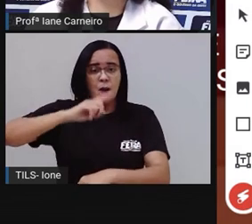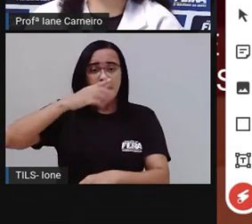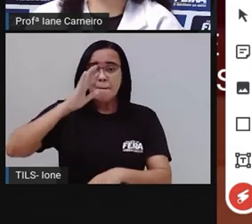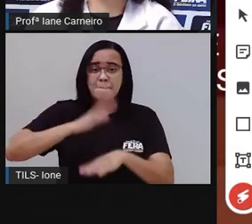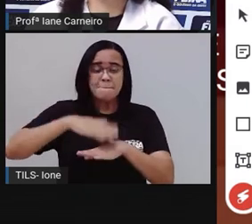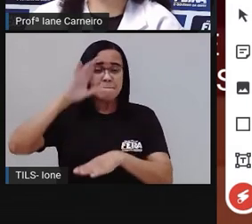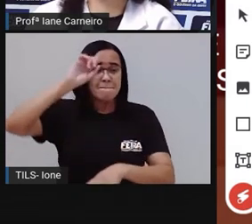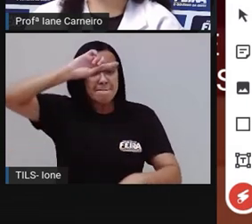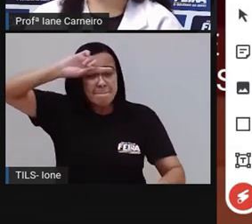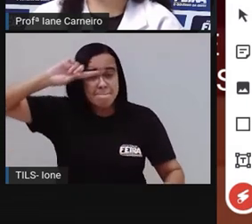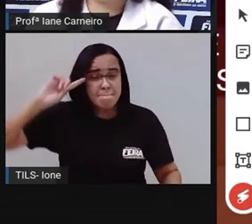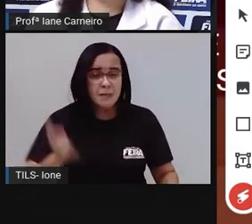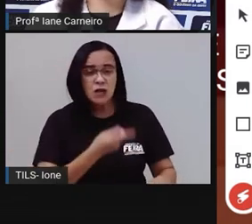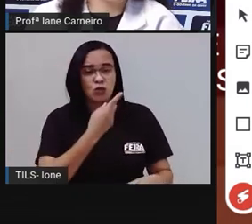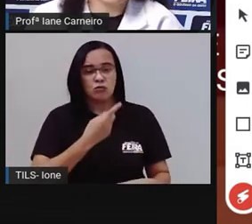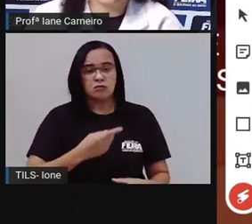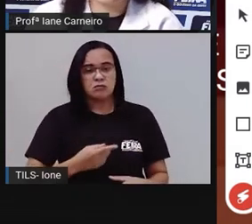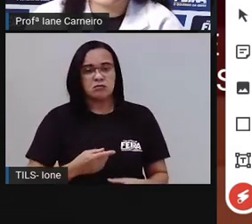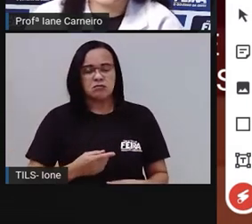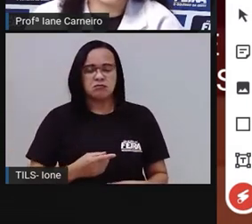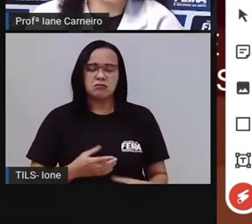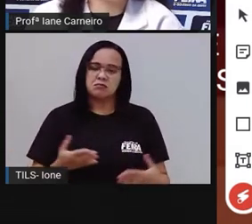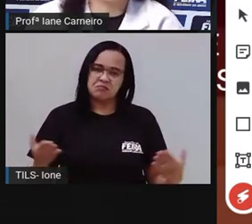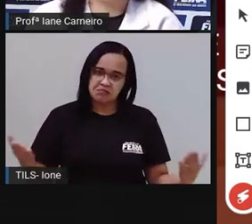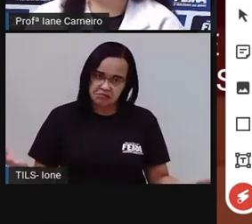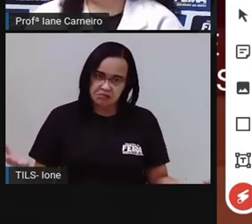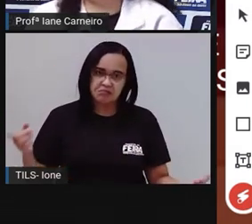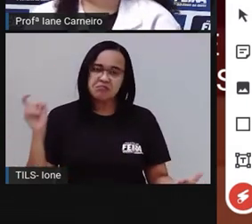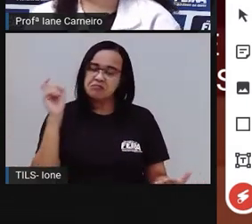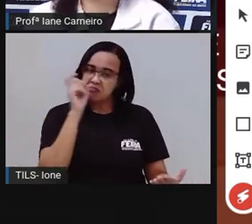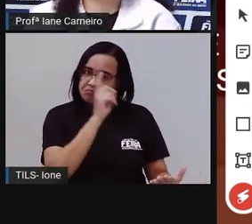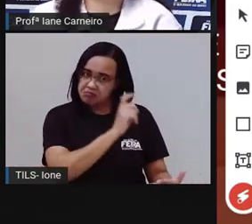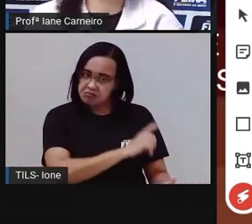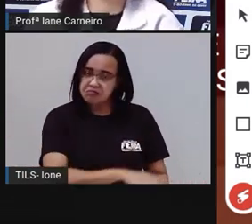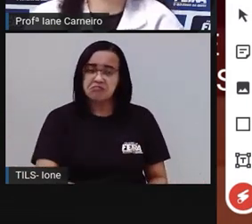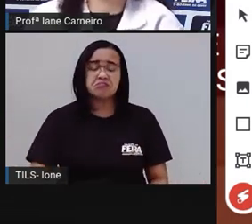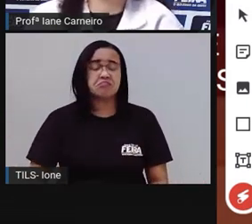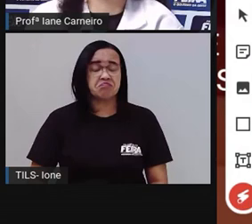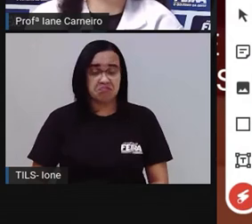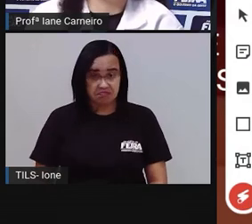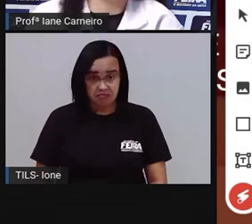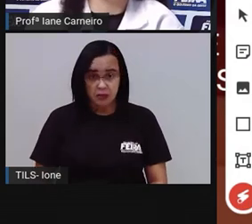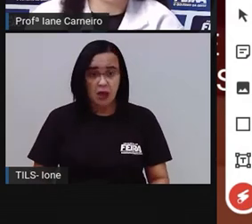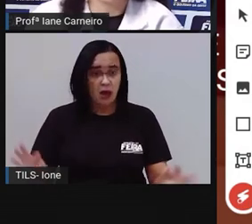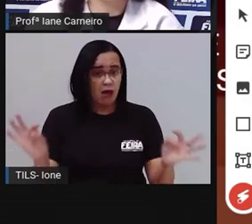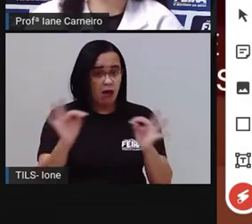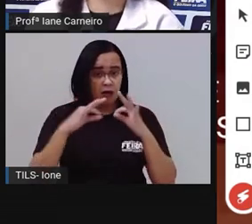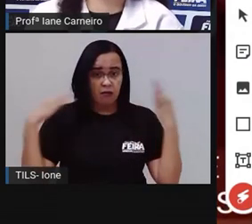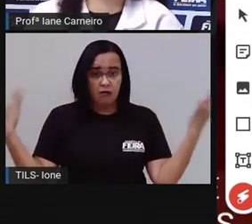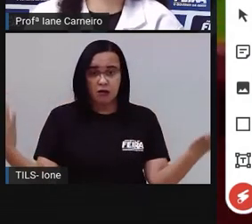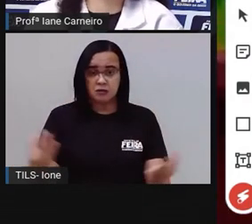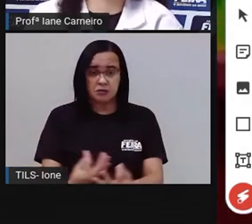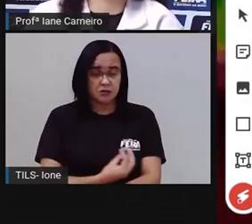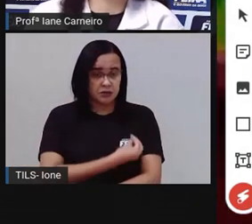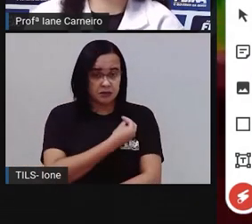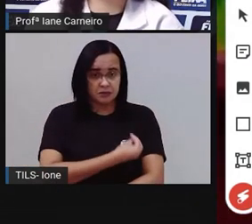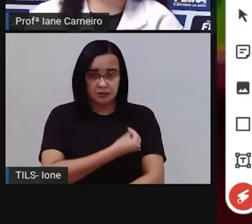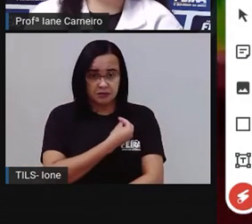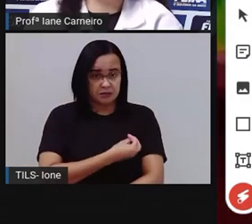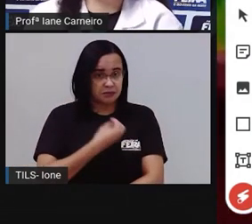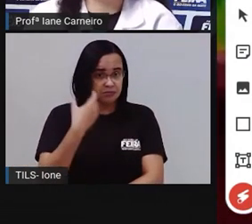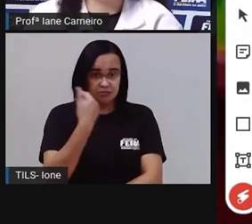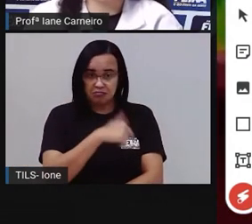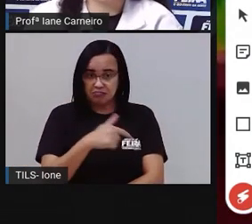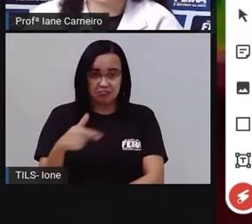anos. A gente não vai estar mais aqui, nem nossa vovó, nem nossa mamãe, nem nossos filhos vão estar mais aqui quando esse vidro